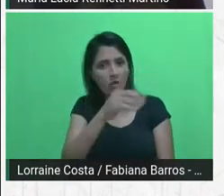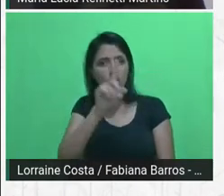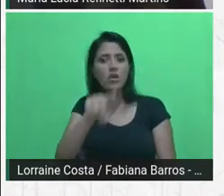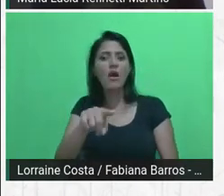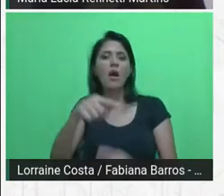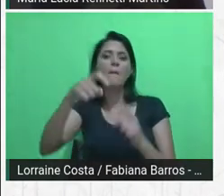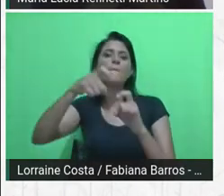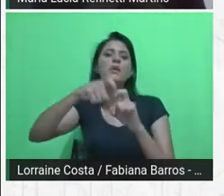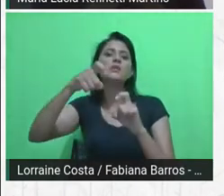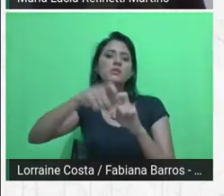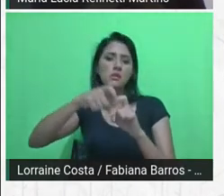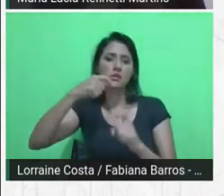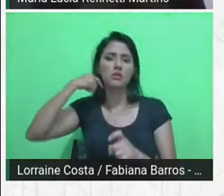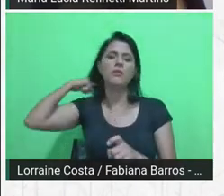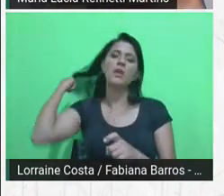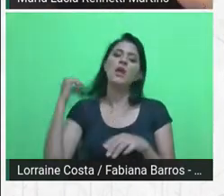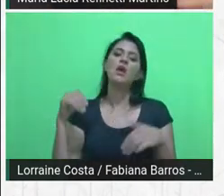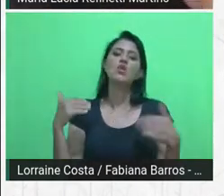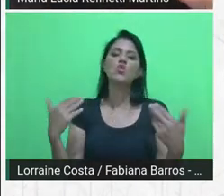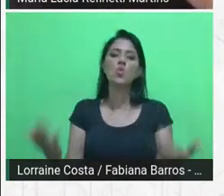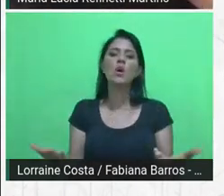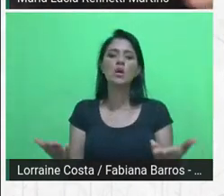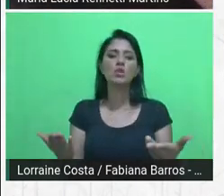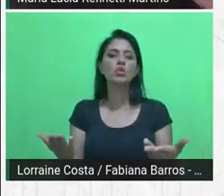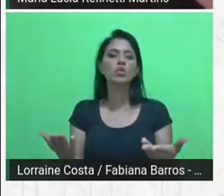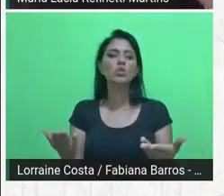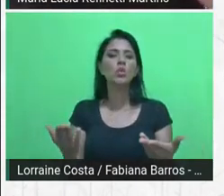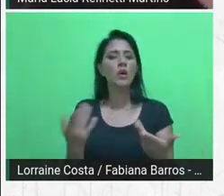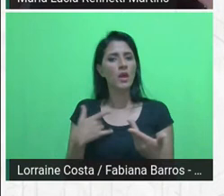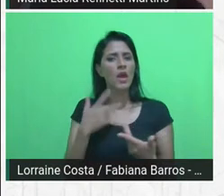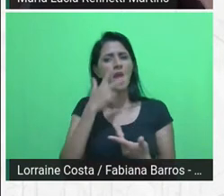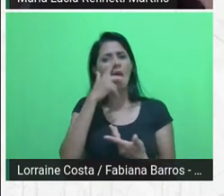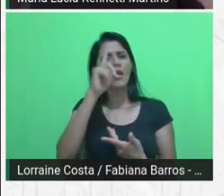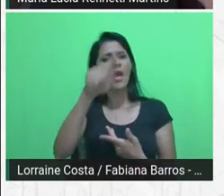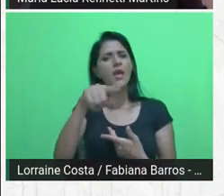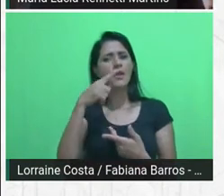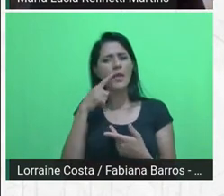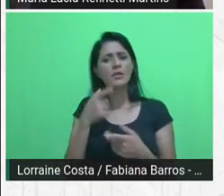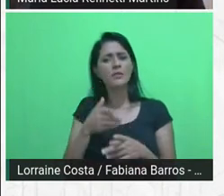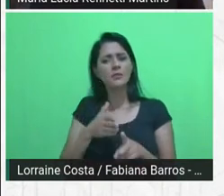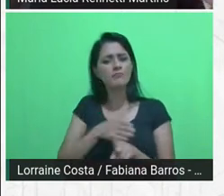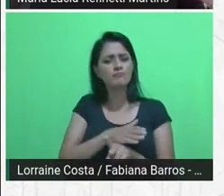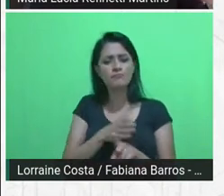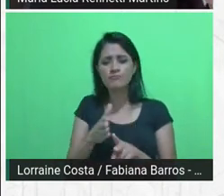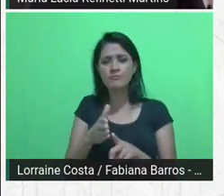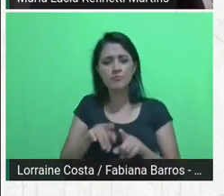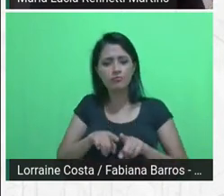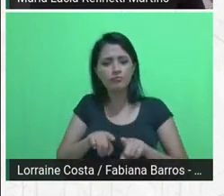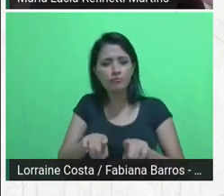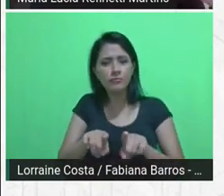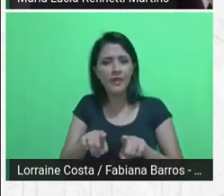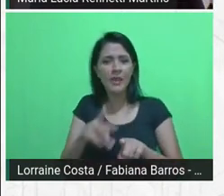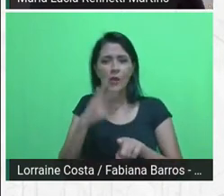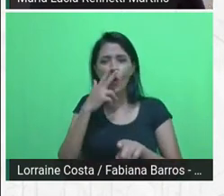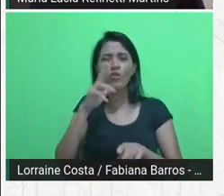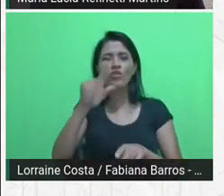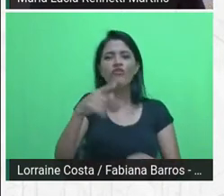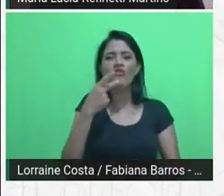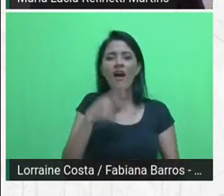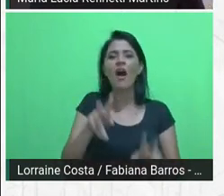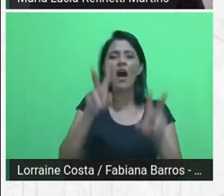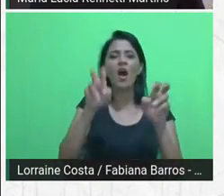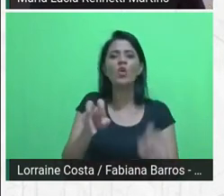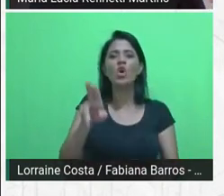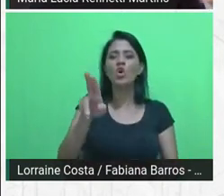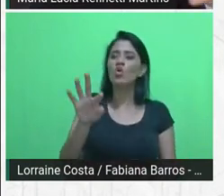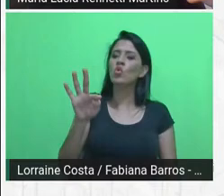enquanto, e é um pouco esse paralelo que, quando eu digo utopia, que utopicamente a gente gostaria